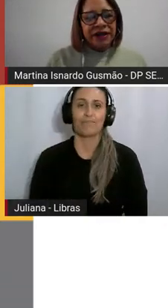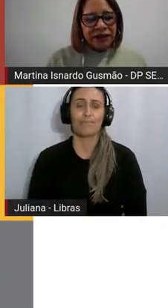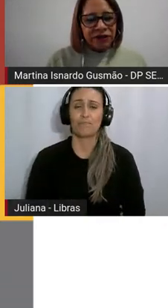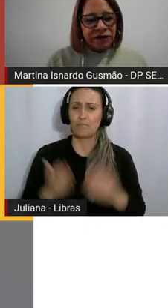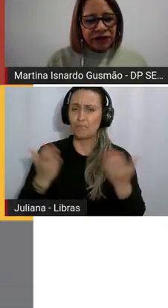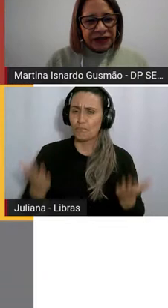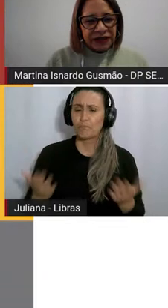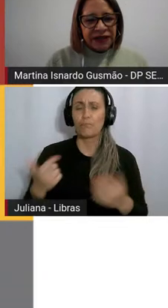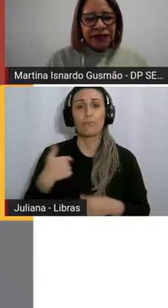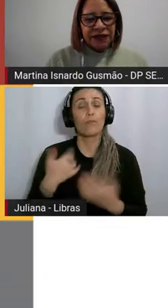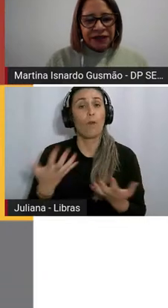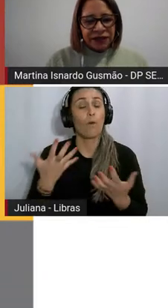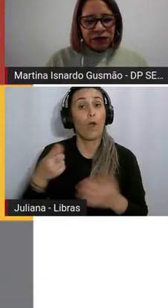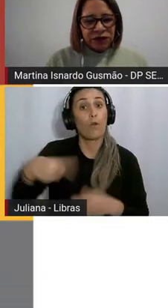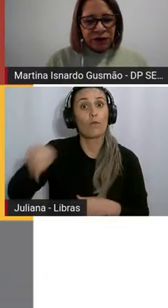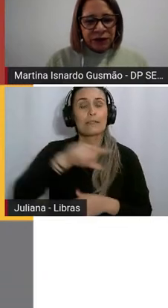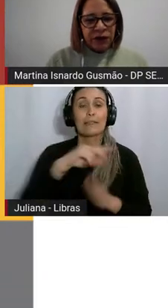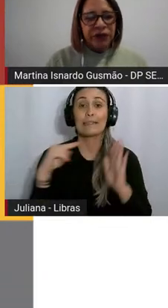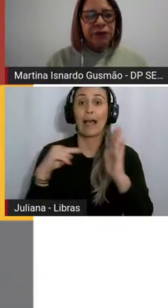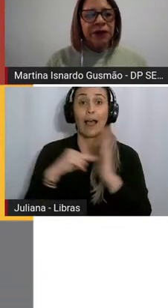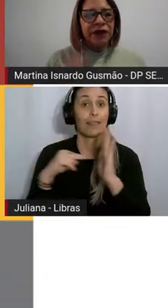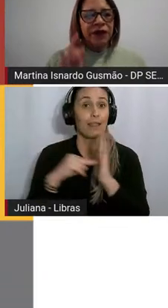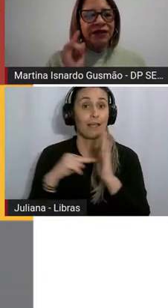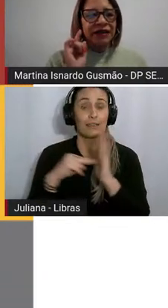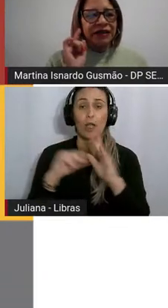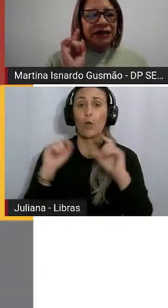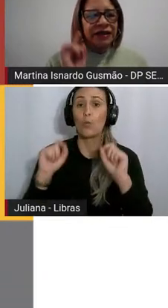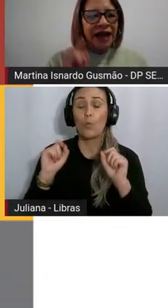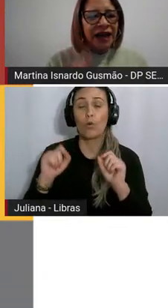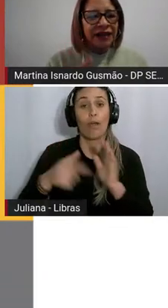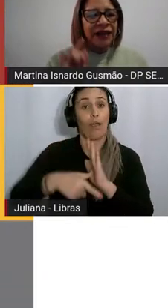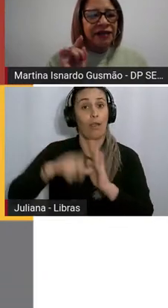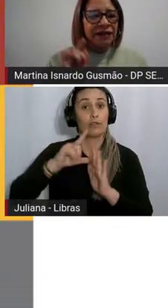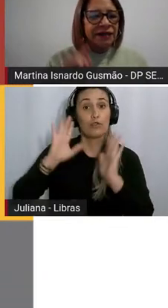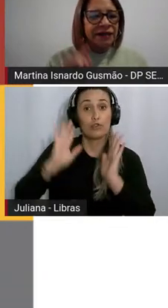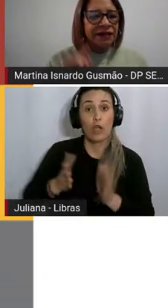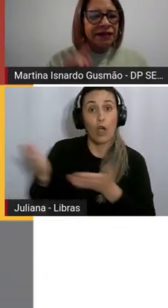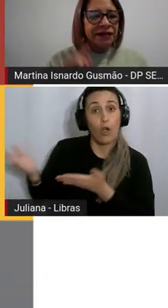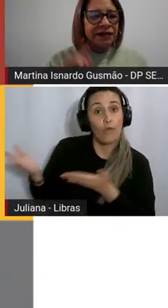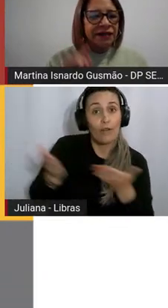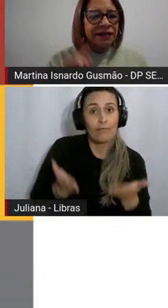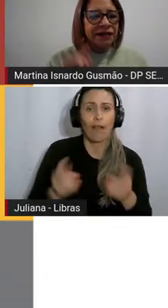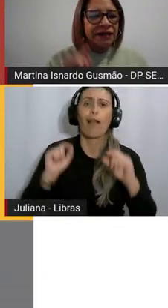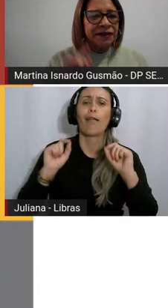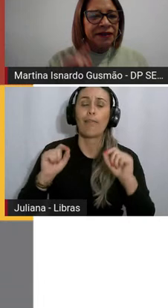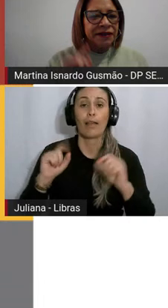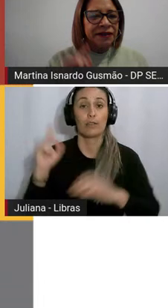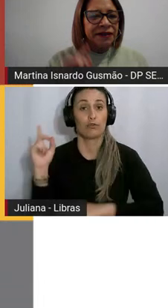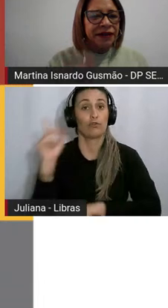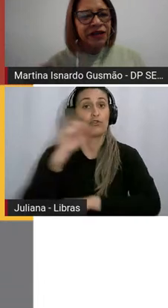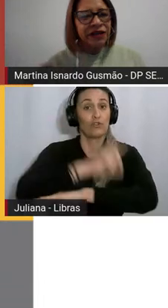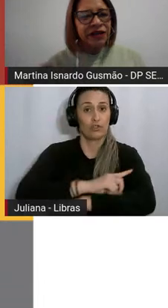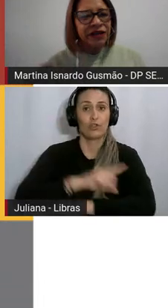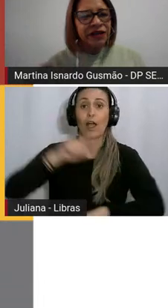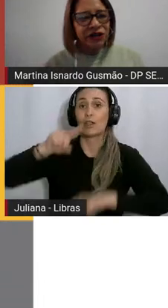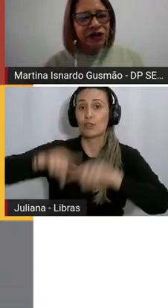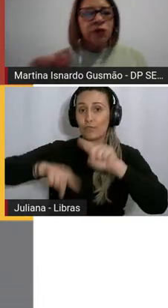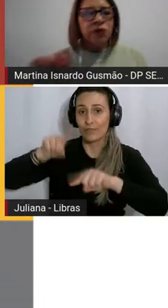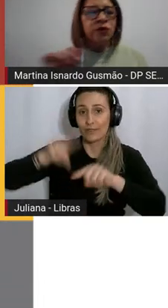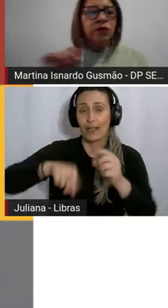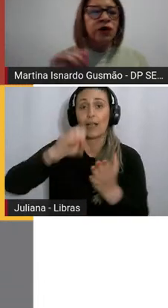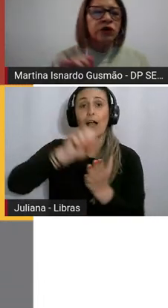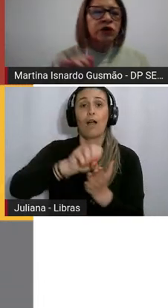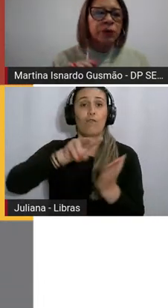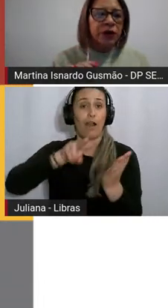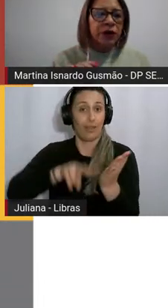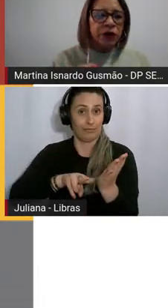chamar a atenção de vocês antes de trazer os formadores para a nossa data da atividade avaliativa. O